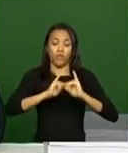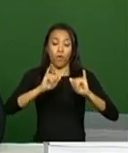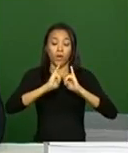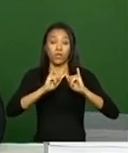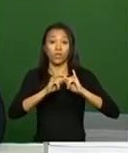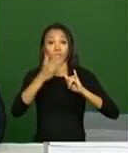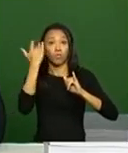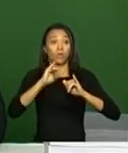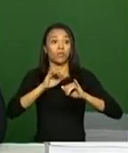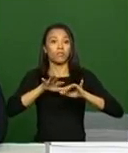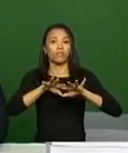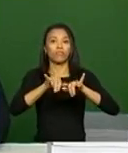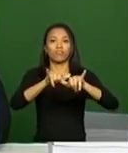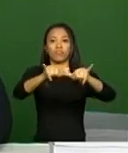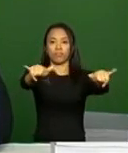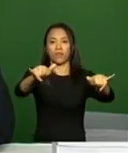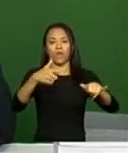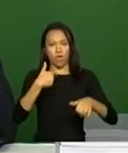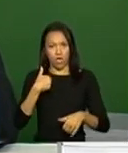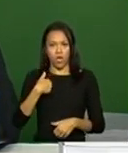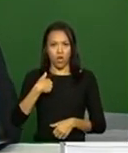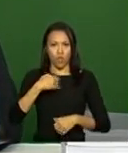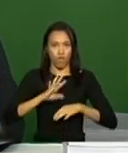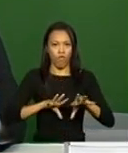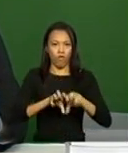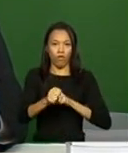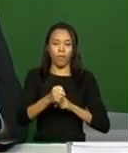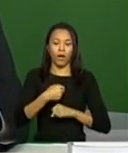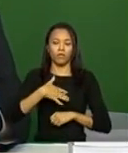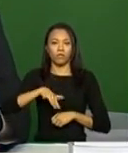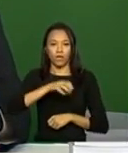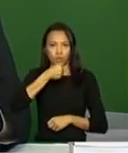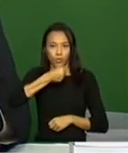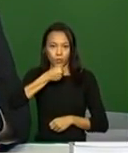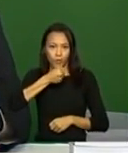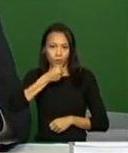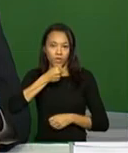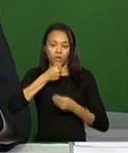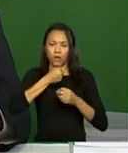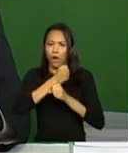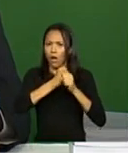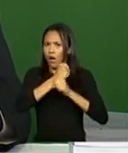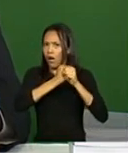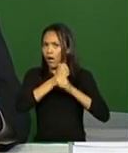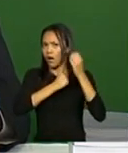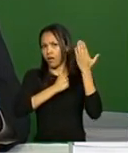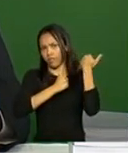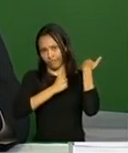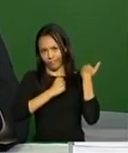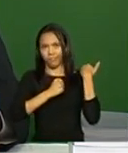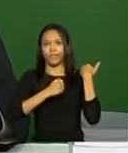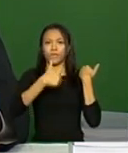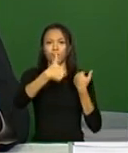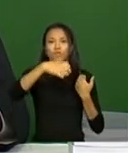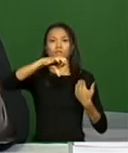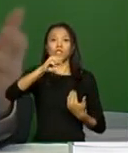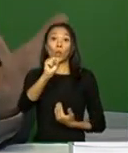todo mundo que foi, eu como jornalista, fui formado nos anos longe, longo tempo atrás, nos anos 80,